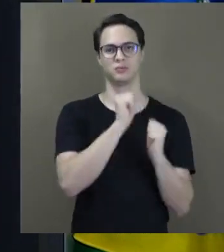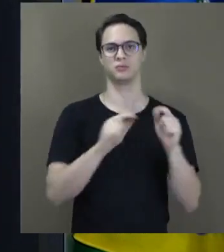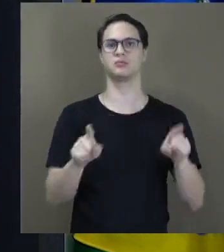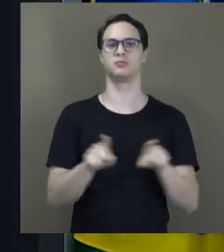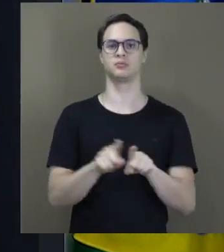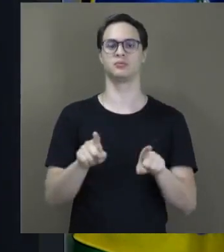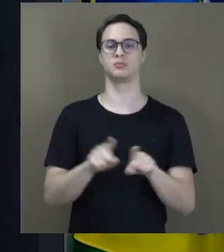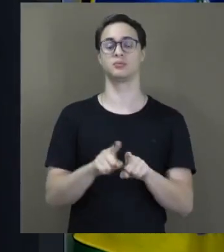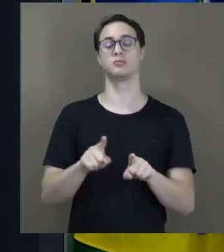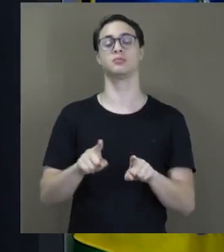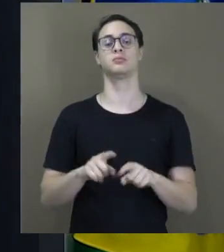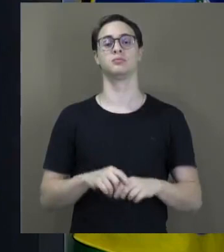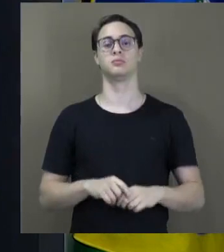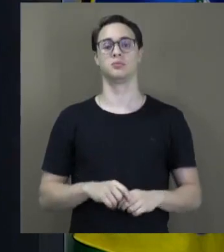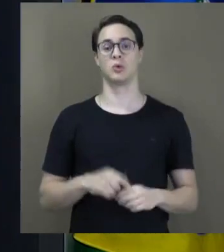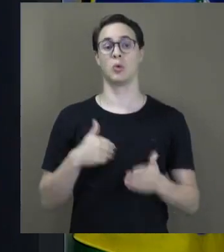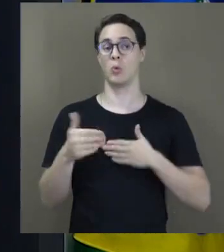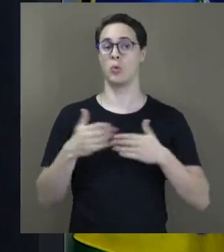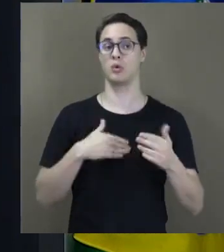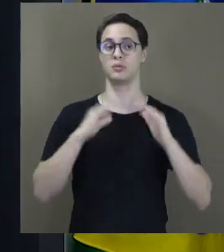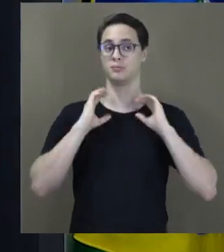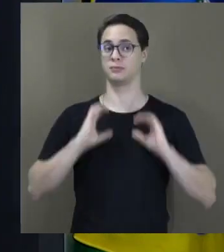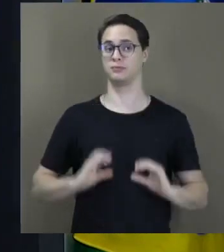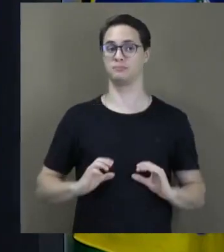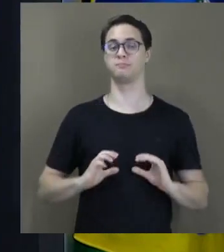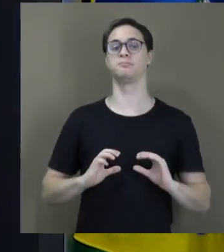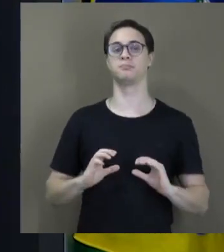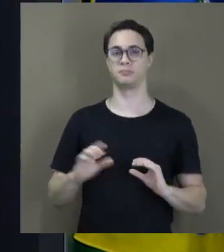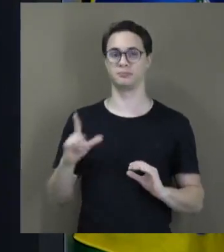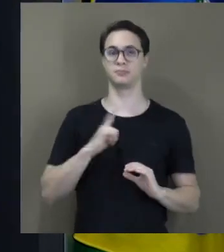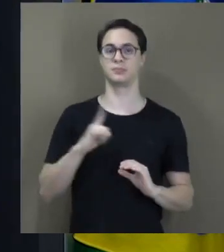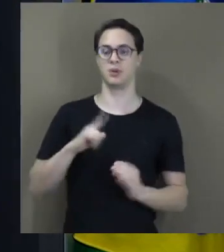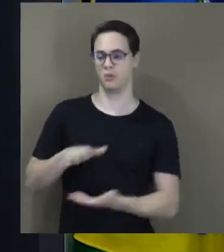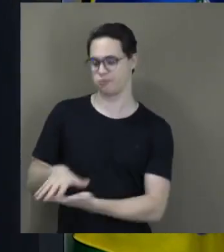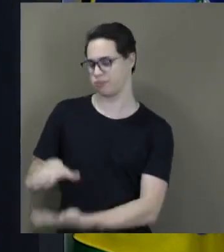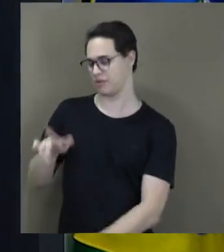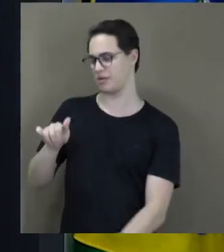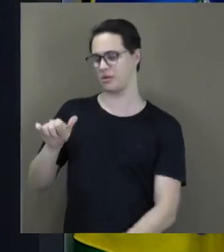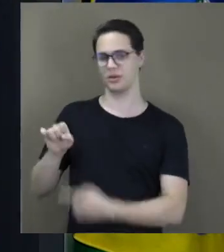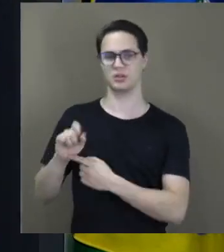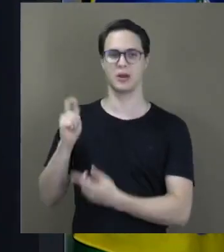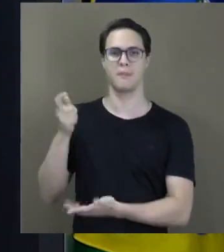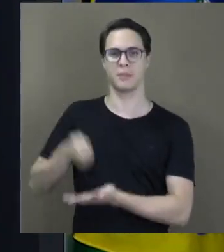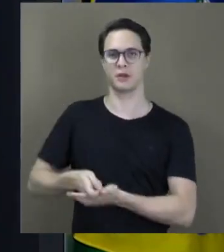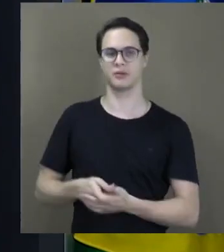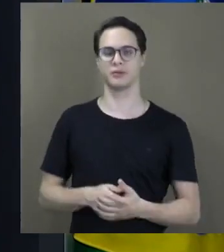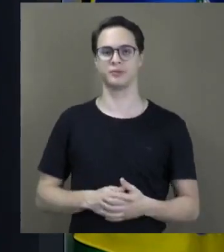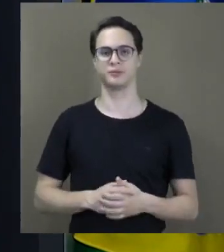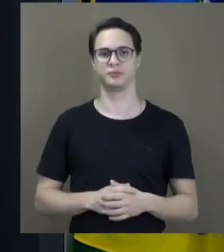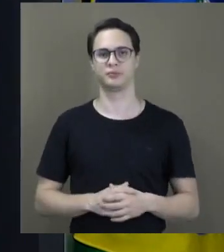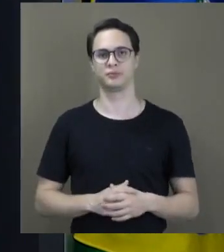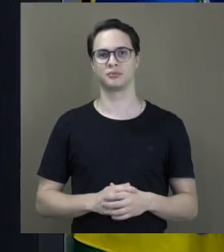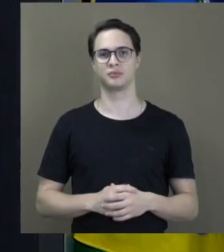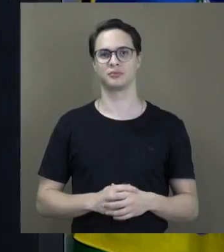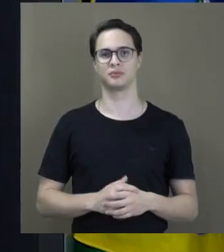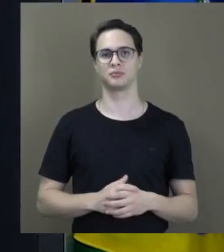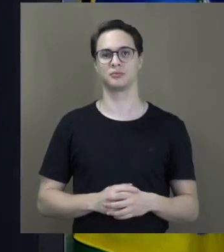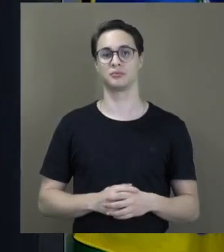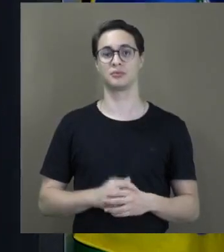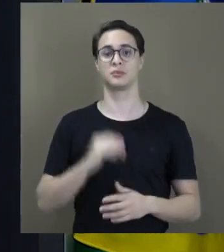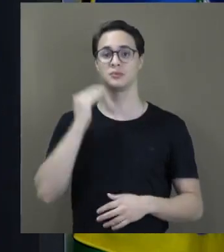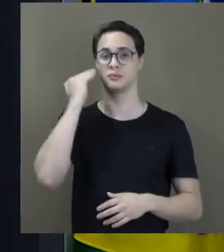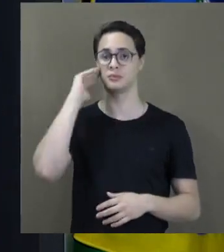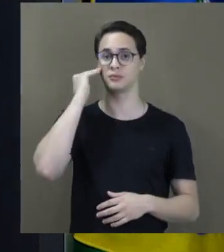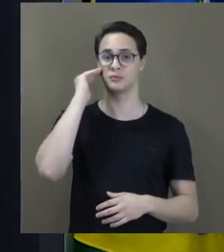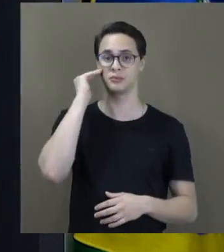que qualquer cidadão que tenha um botijão de gás em sua casa. Eu entendo